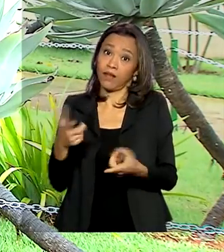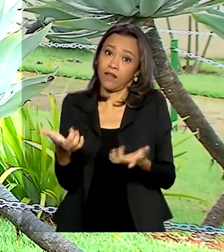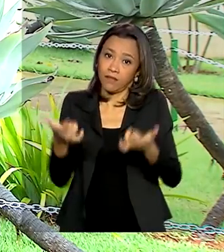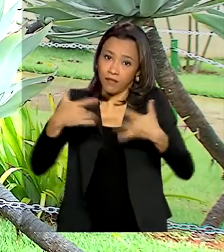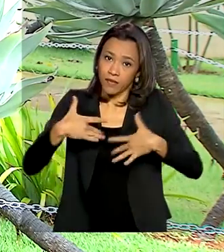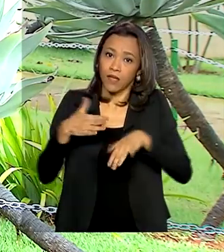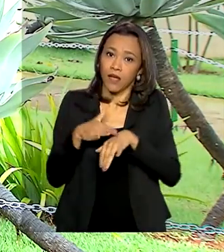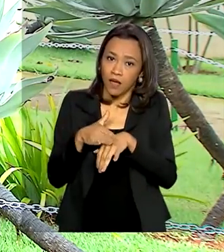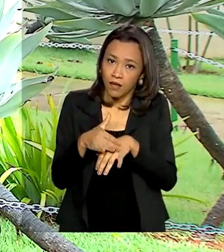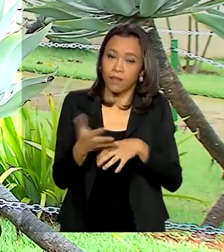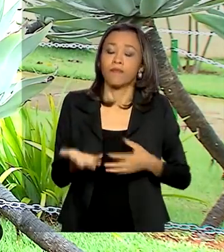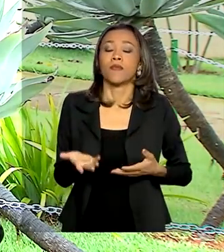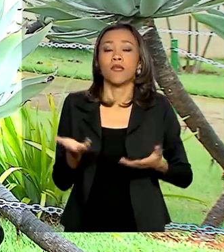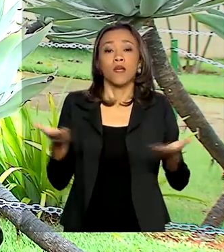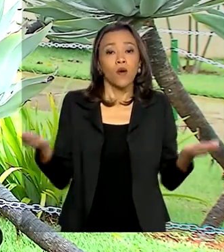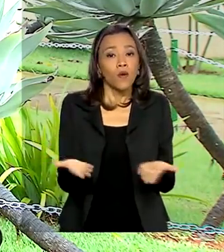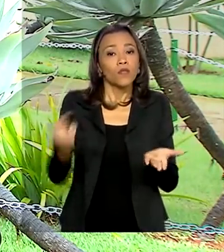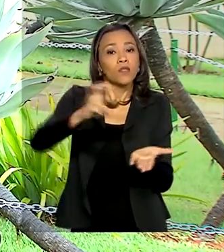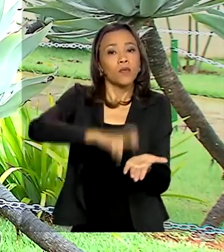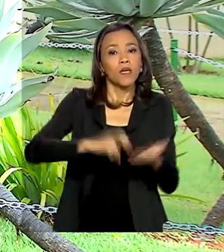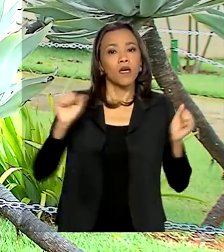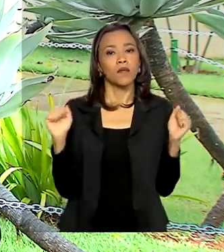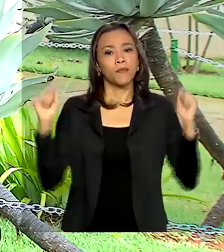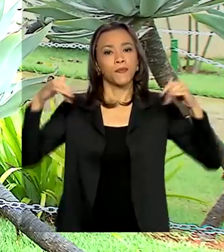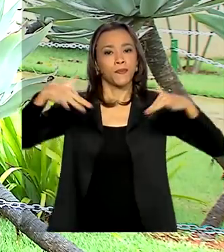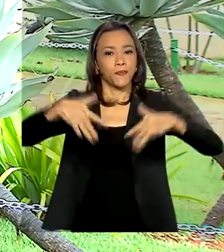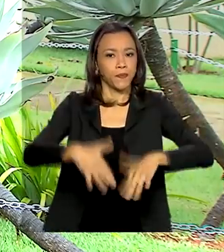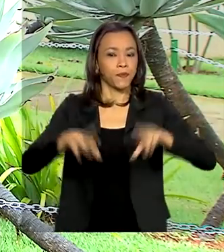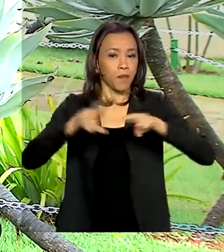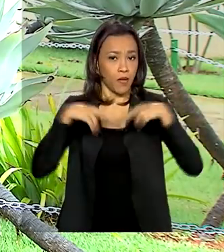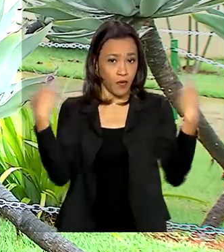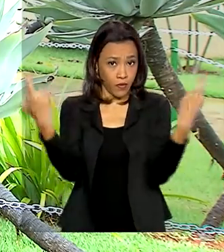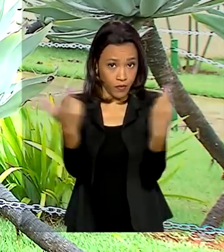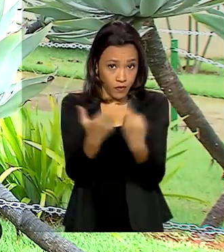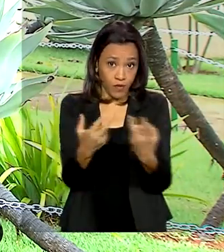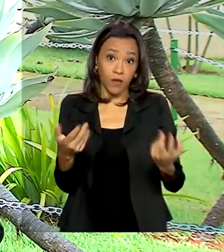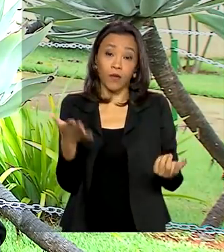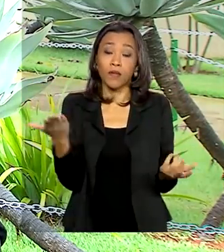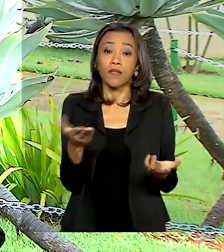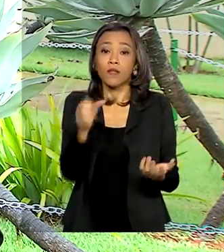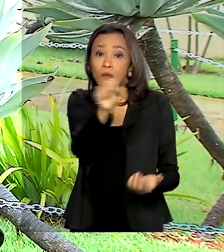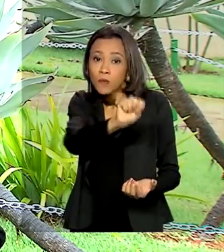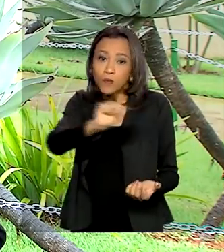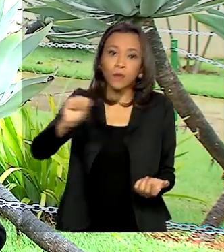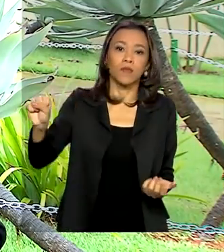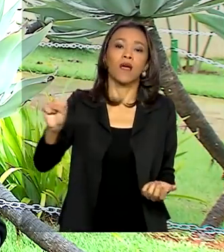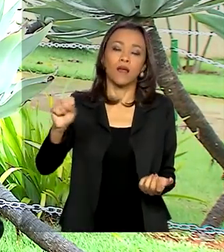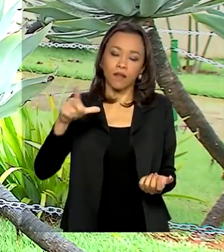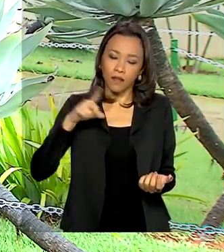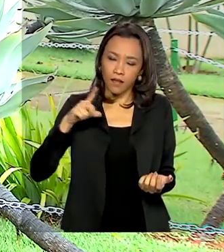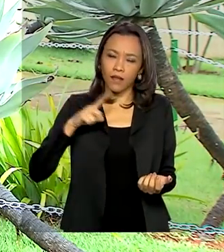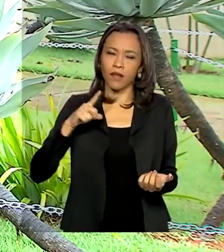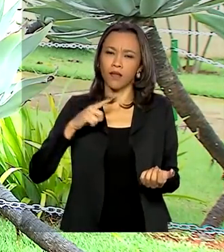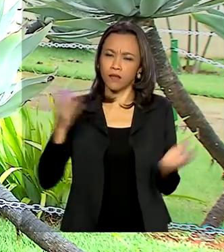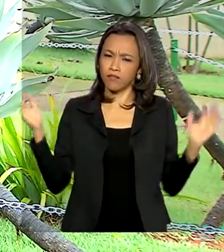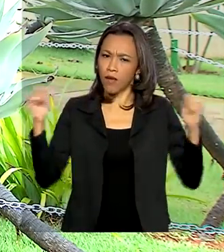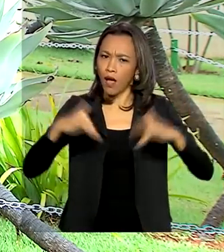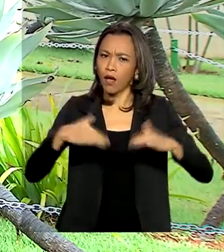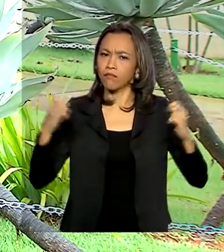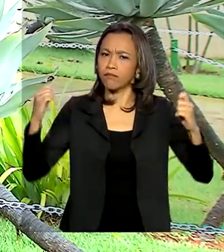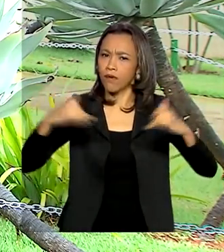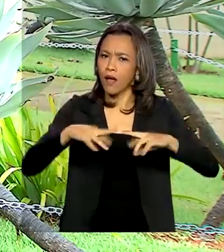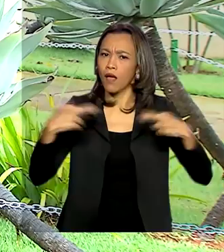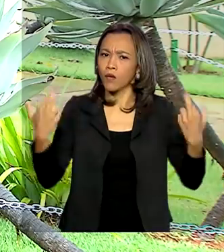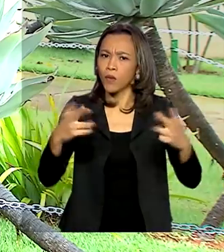E ainda nesta manhã, o presidente se reúne com os governadores da região sudeste. Nos últimos dois dias, o presidente tem se reunido por videoconferência com os